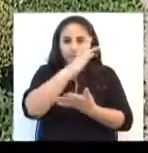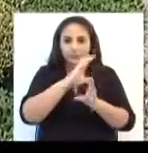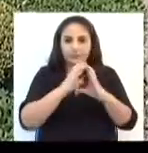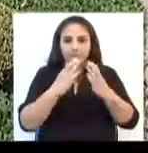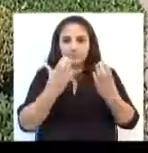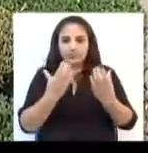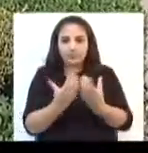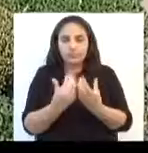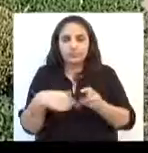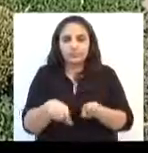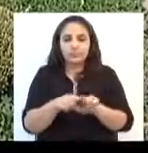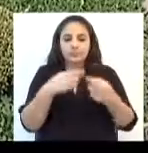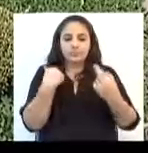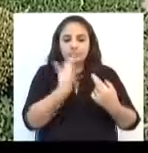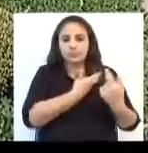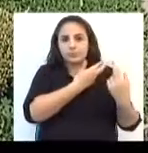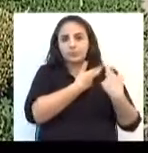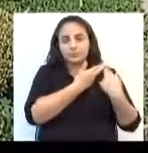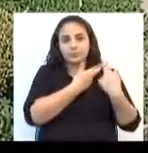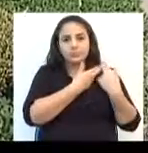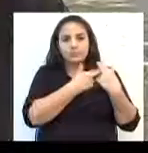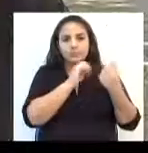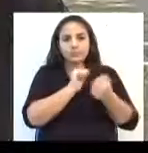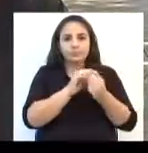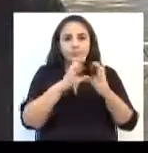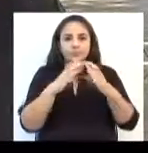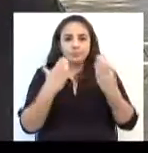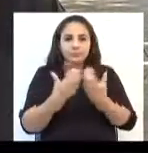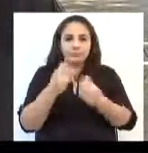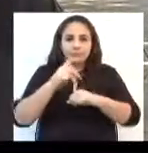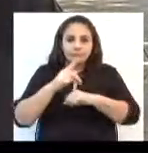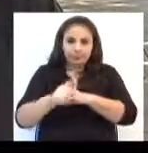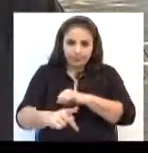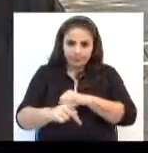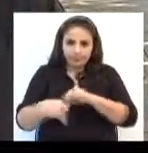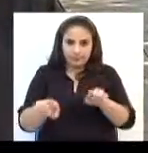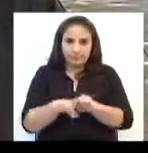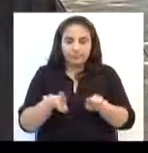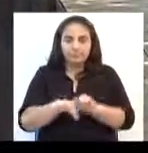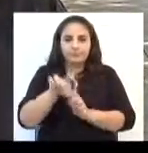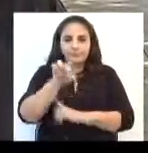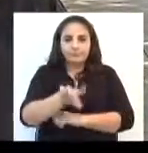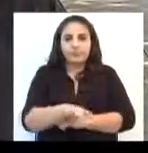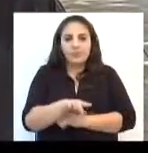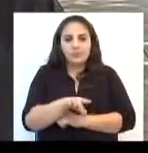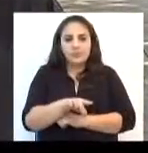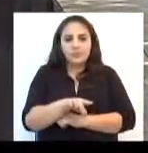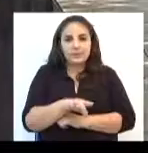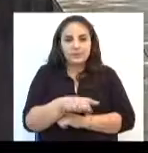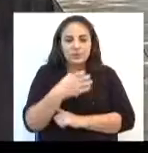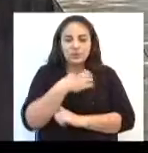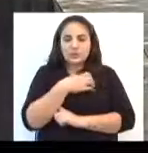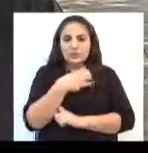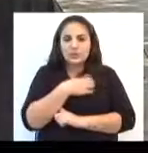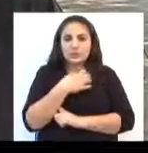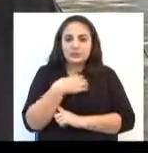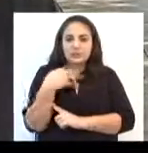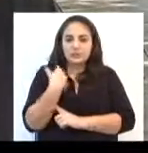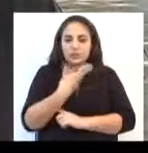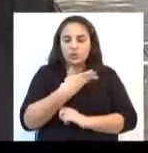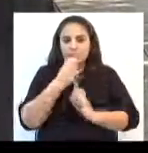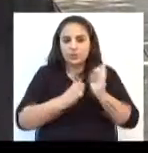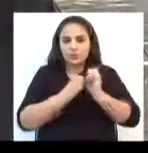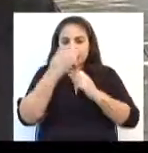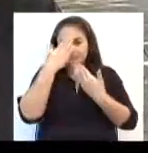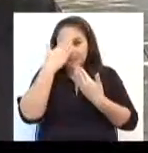comunidade, a nossa responsabilidade com a comunidade Passo Fundo. E é uma forma que a empresa